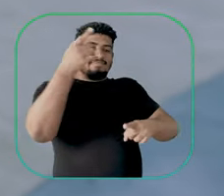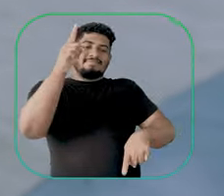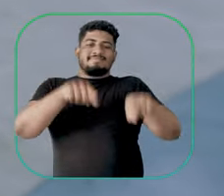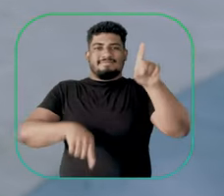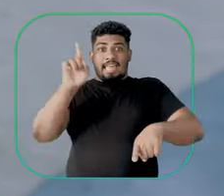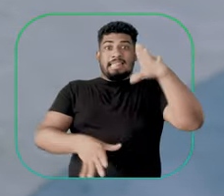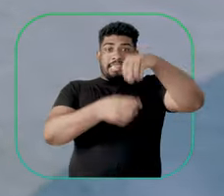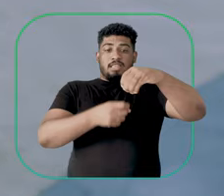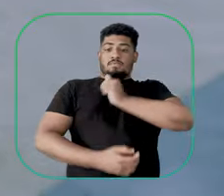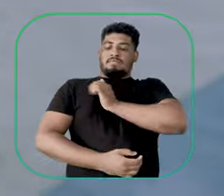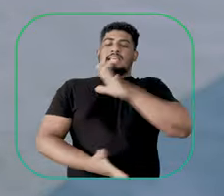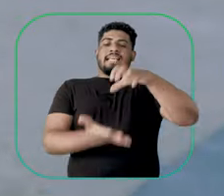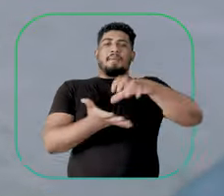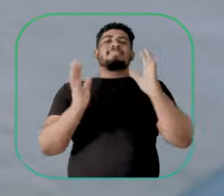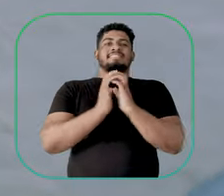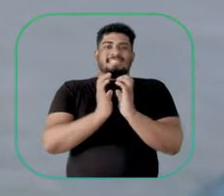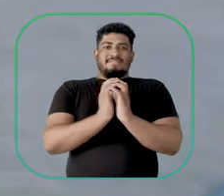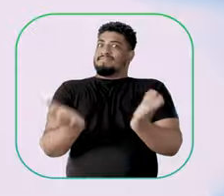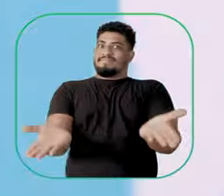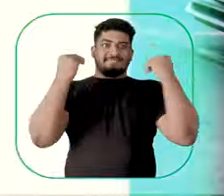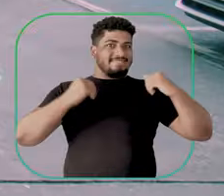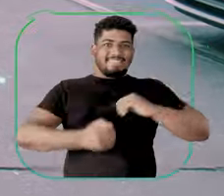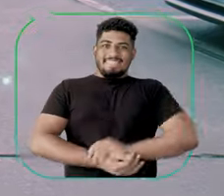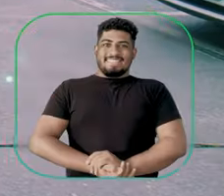do IFPE Campus Recife. Vem comigo!